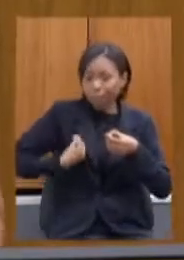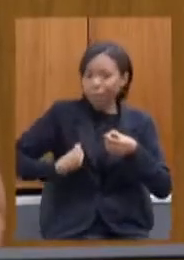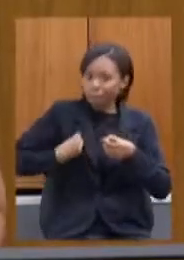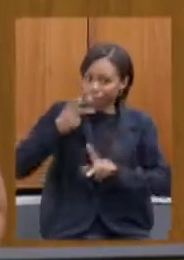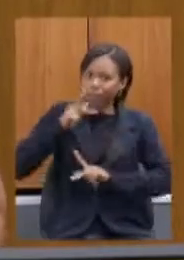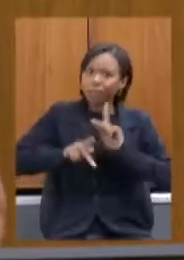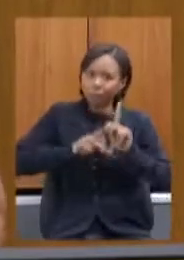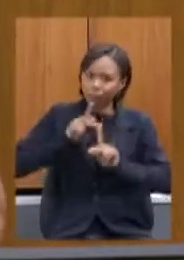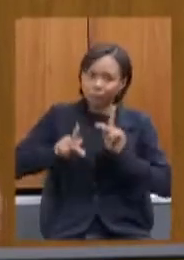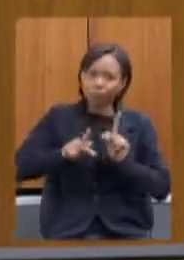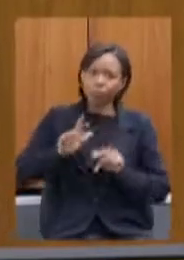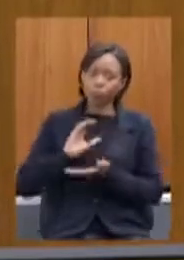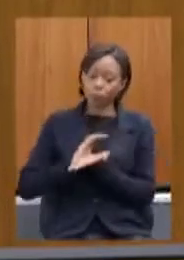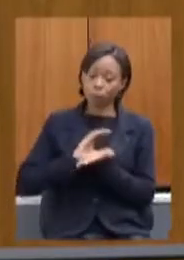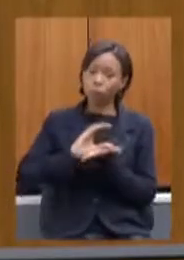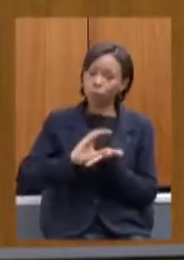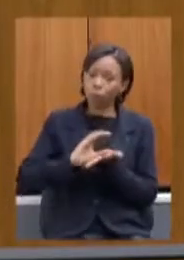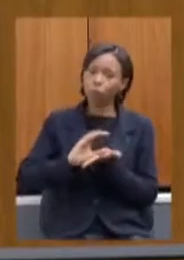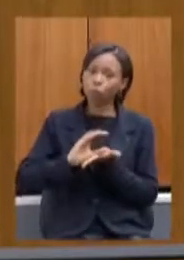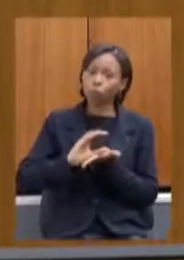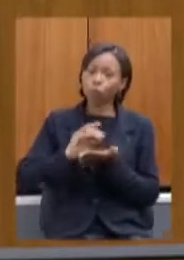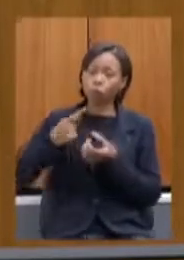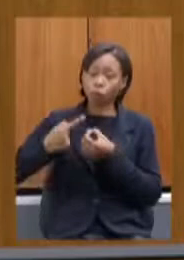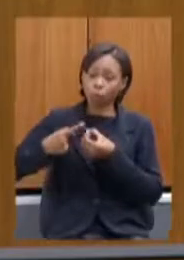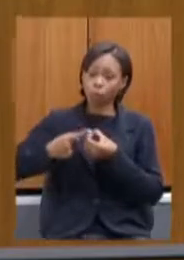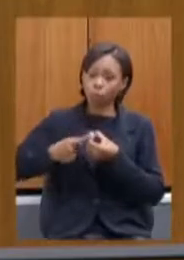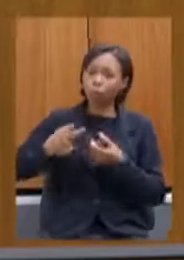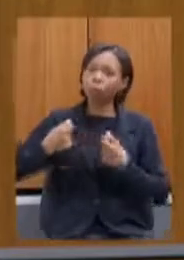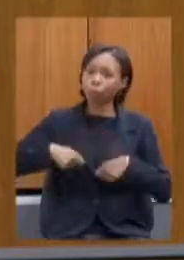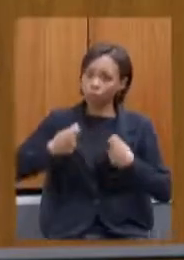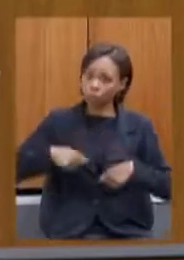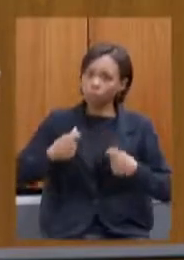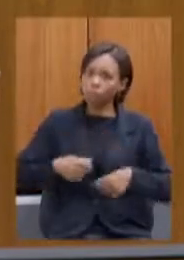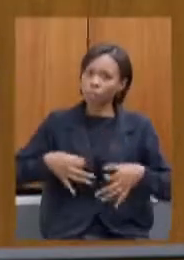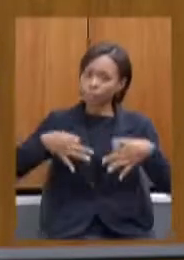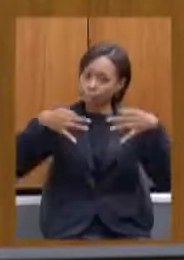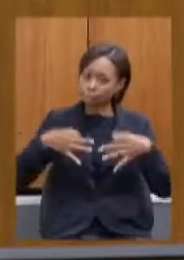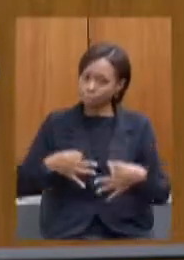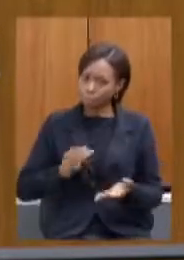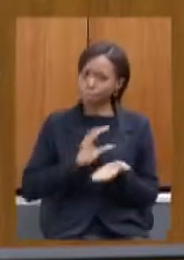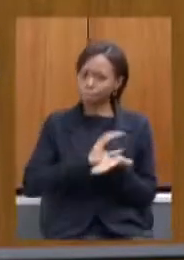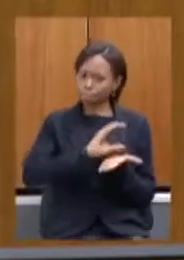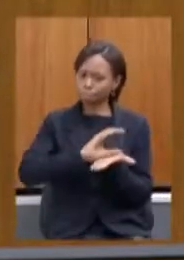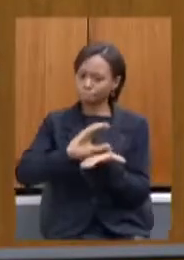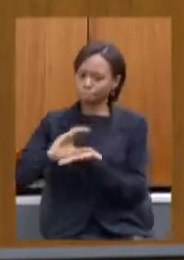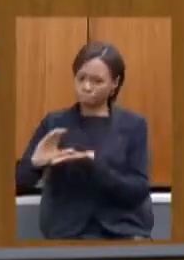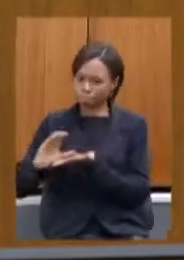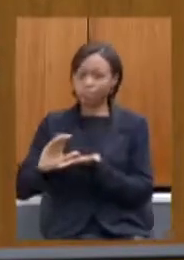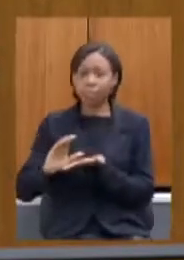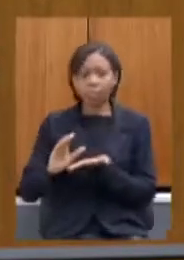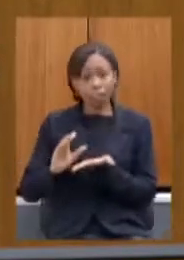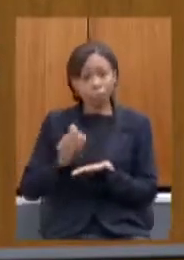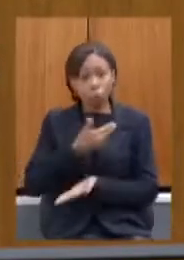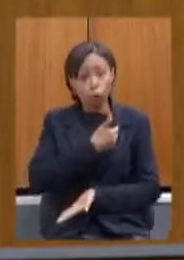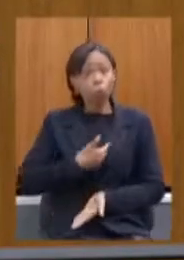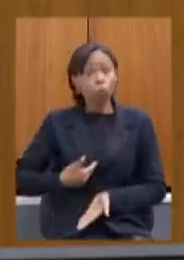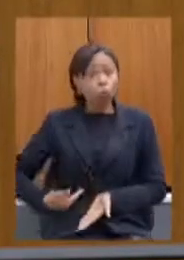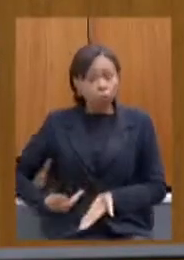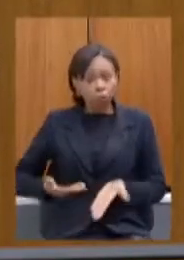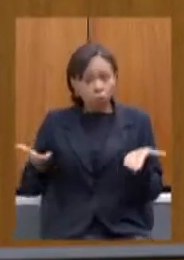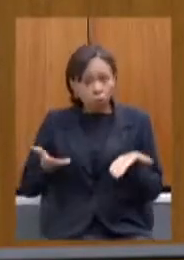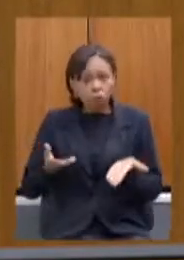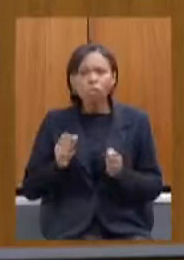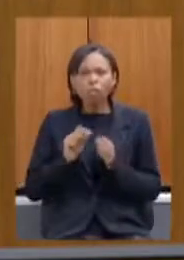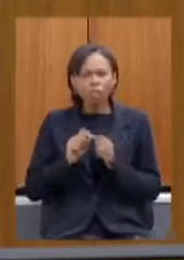que os recursos dos repasses municipais sejam feitos da forma correta algo que esse governo vem fazendo da